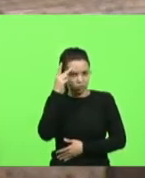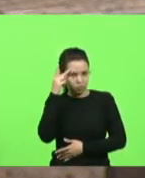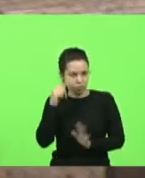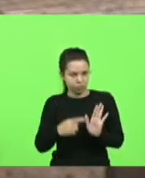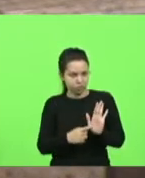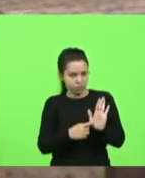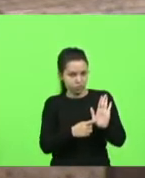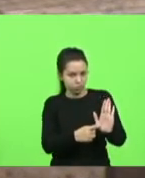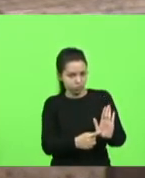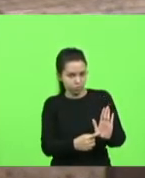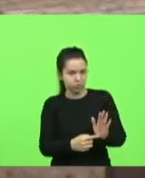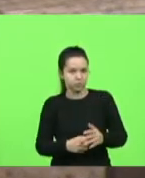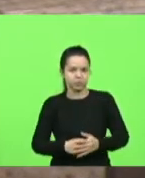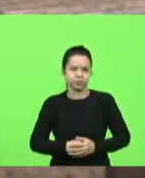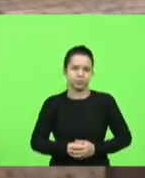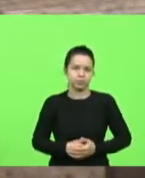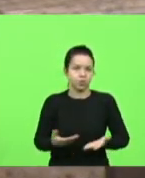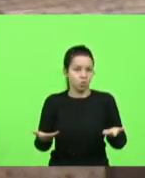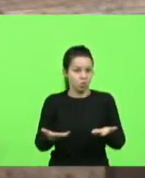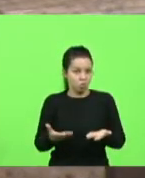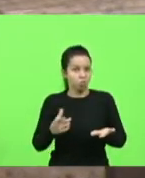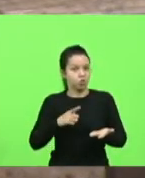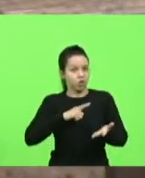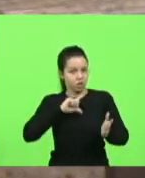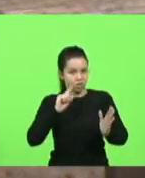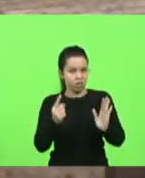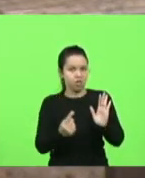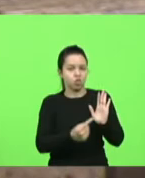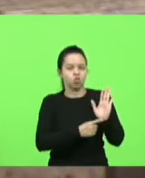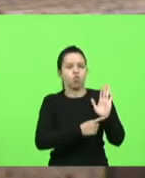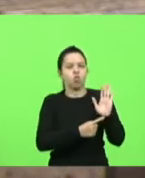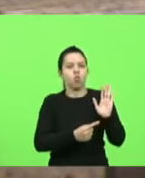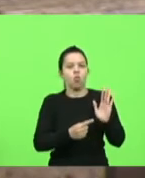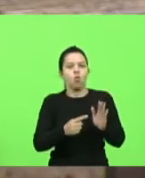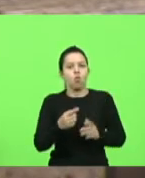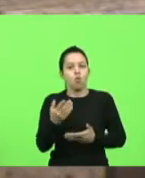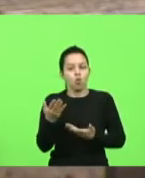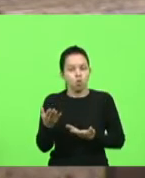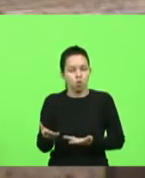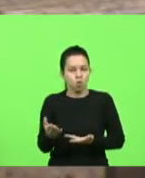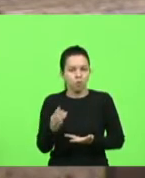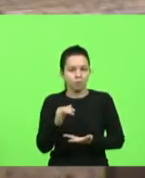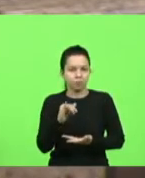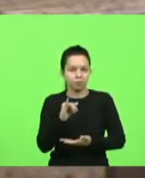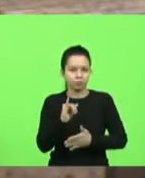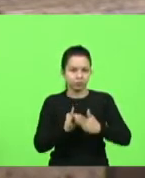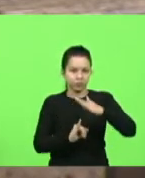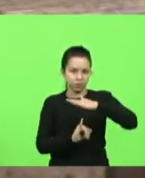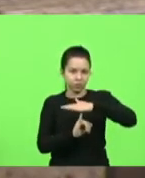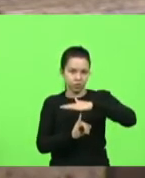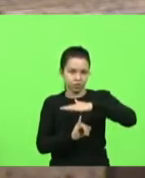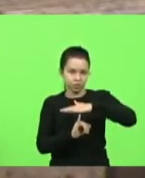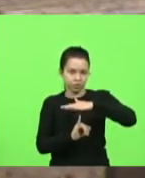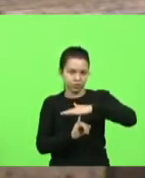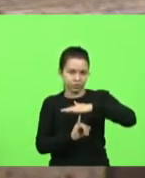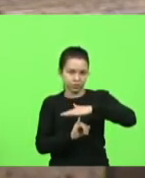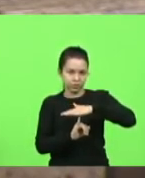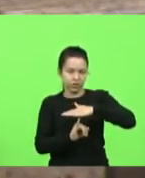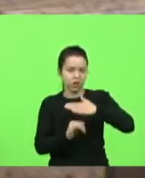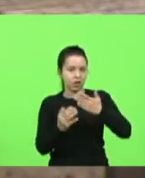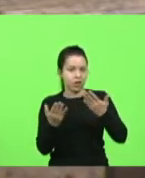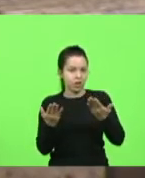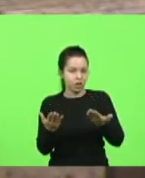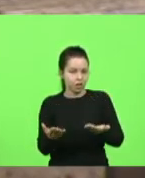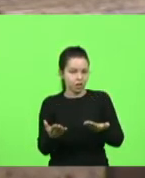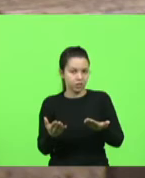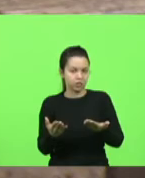e hoje temos aqui denúncias do IFSC dessa instituição que que